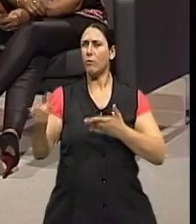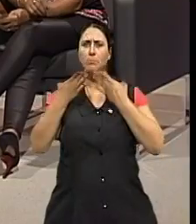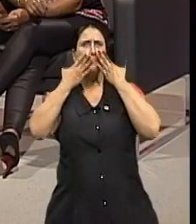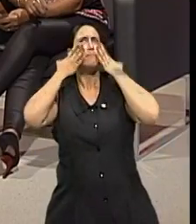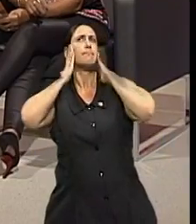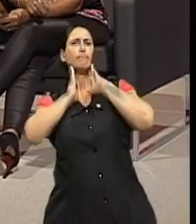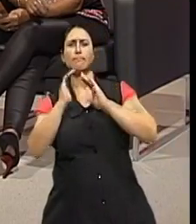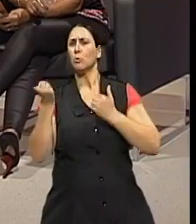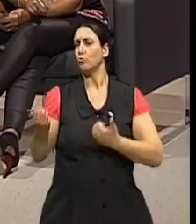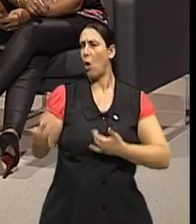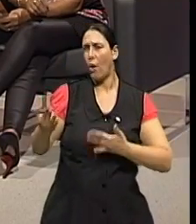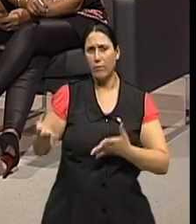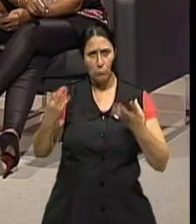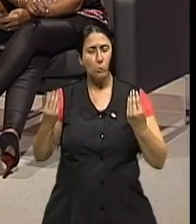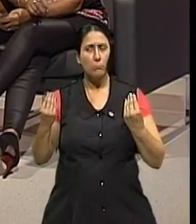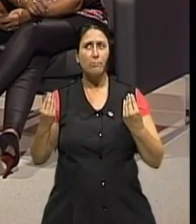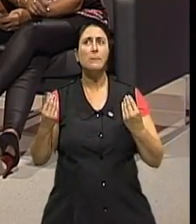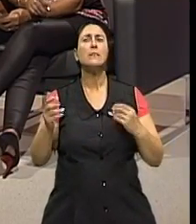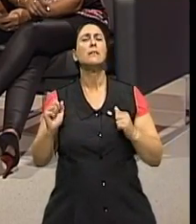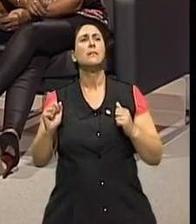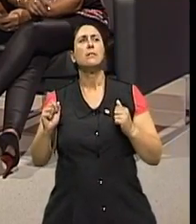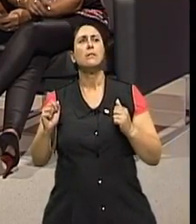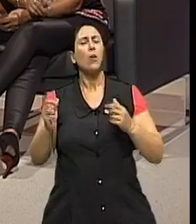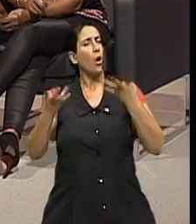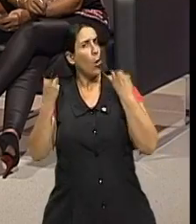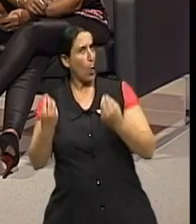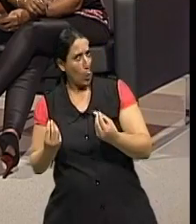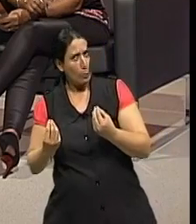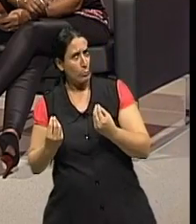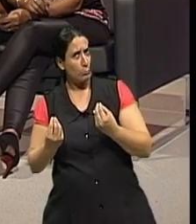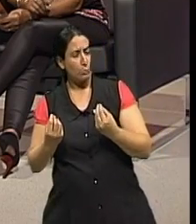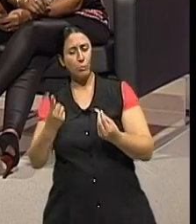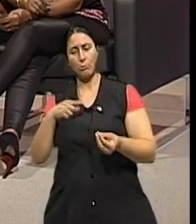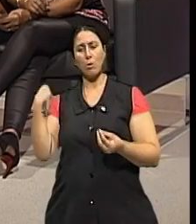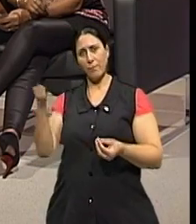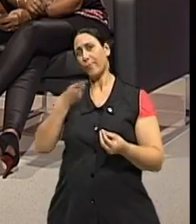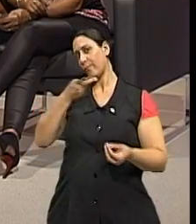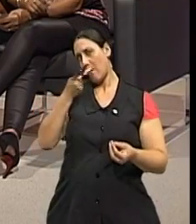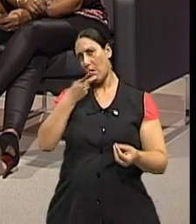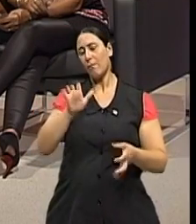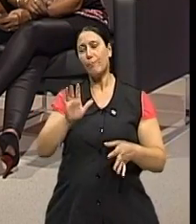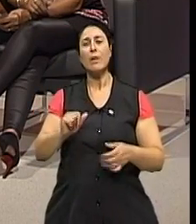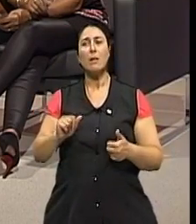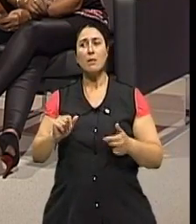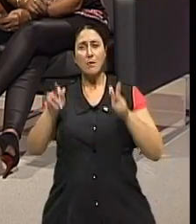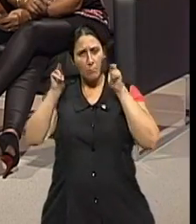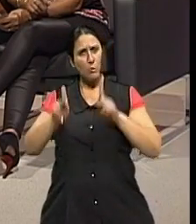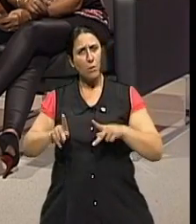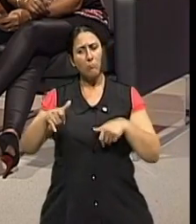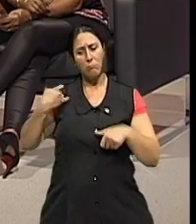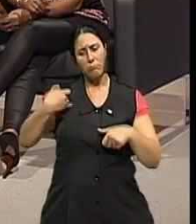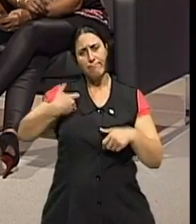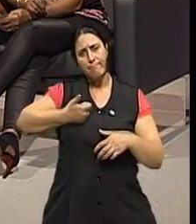desafios da longevidade que a estava conversando, né? Quer dizer, como que a gente vai lidar com uma população que cada vez mais virece e